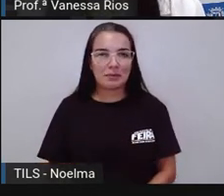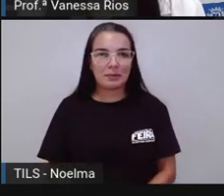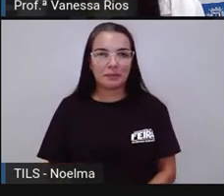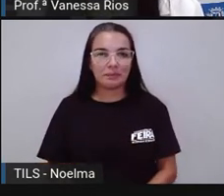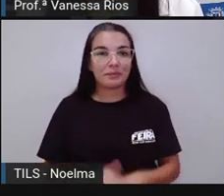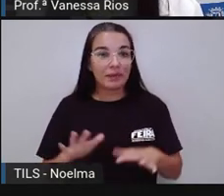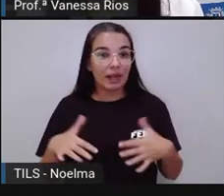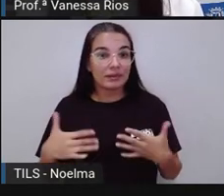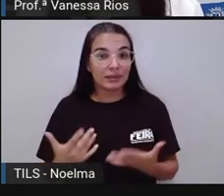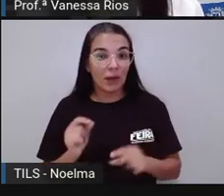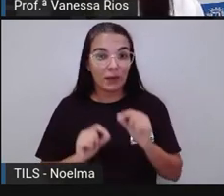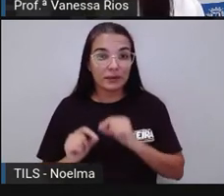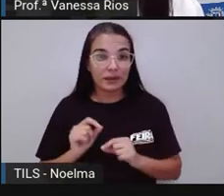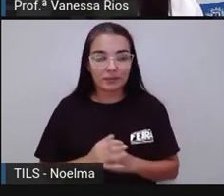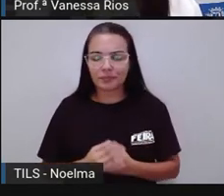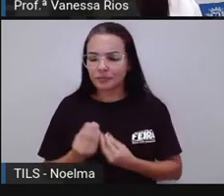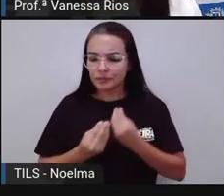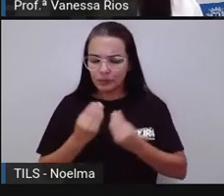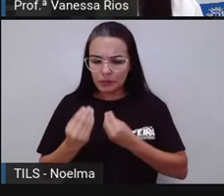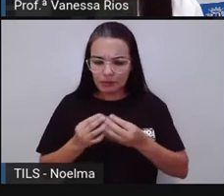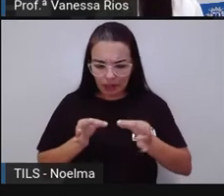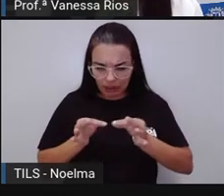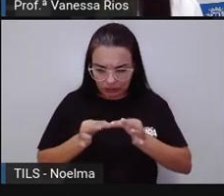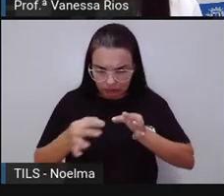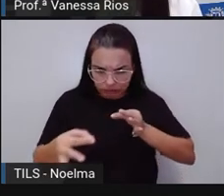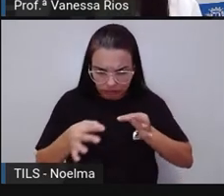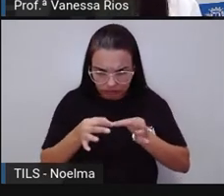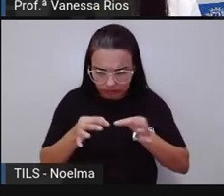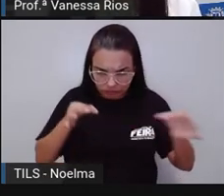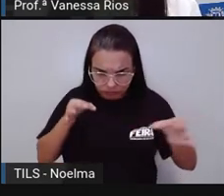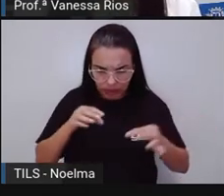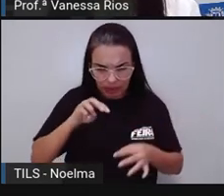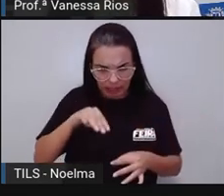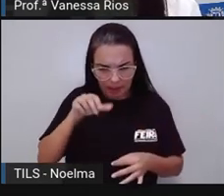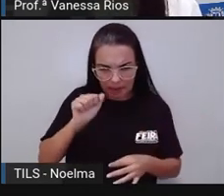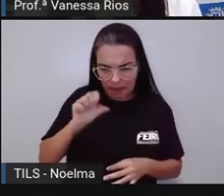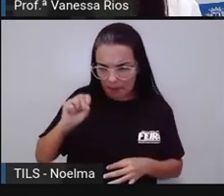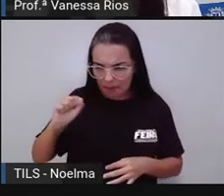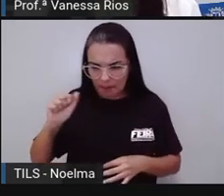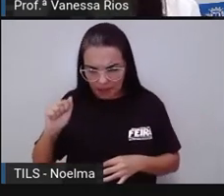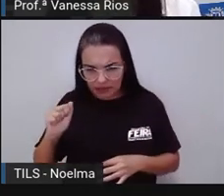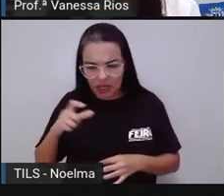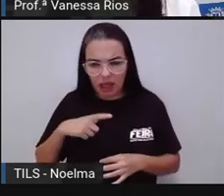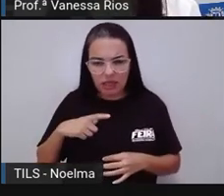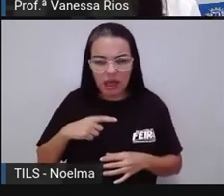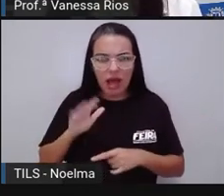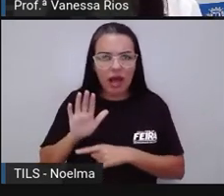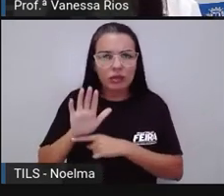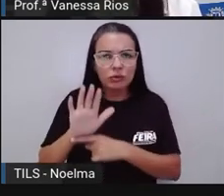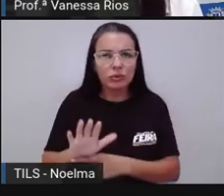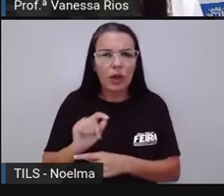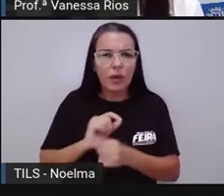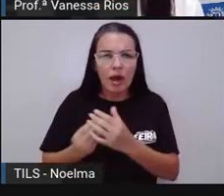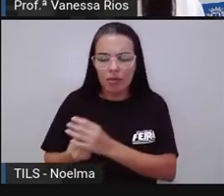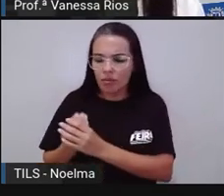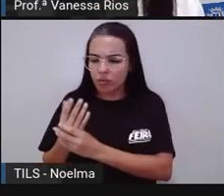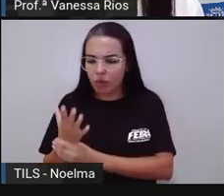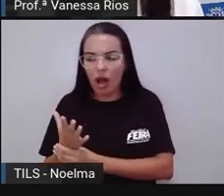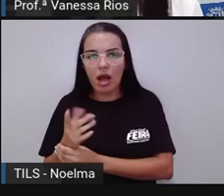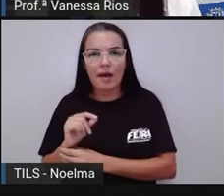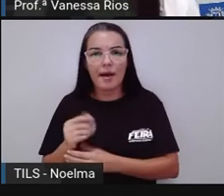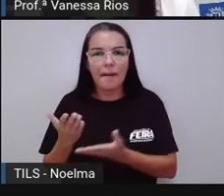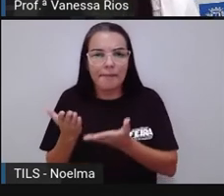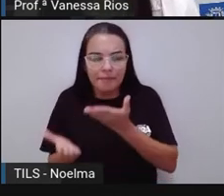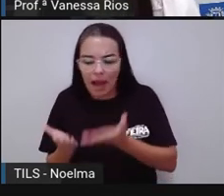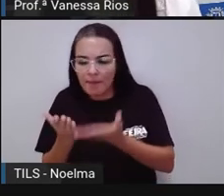As medidas de massa, elas surgem para auxiliar a pesagem de objetos no dia a dia. Quando a Pró falou aí do